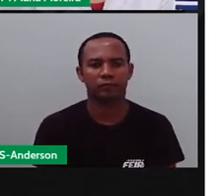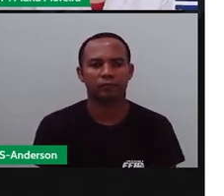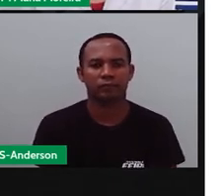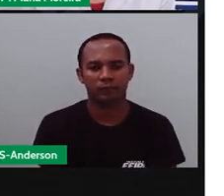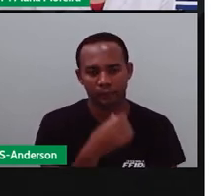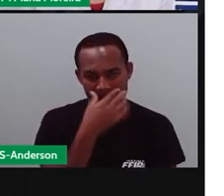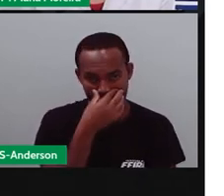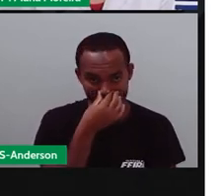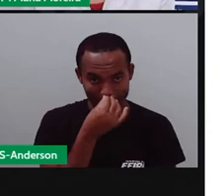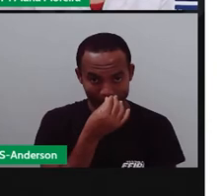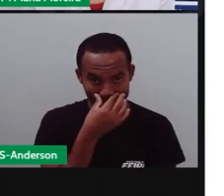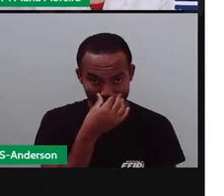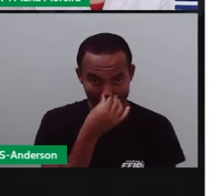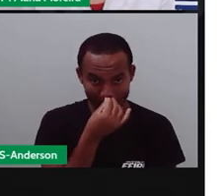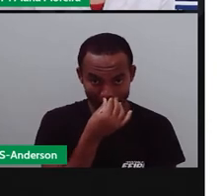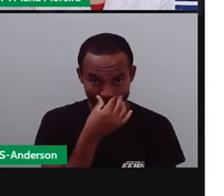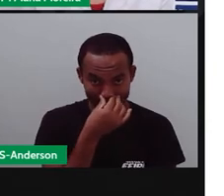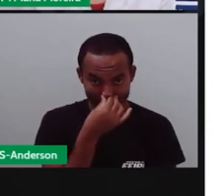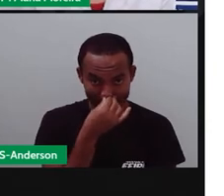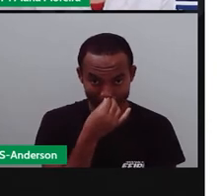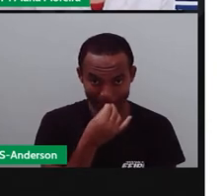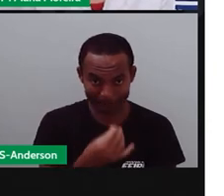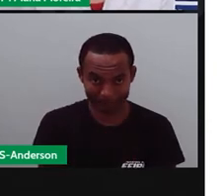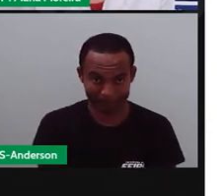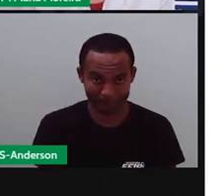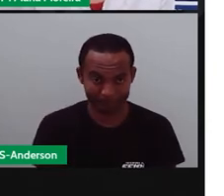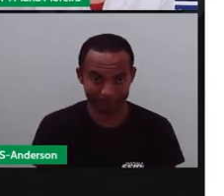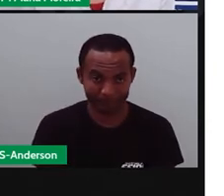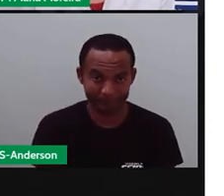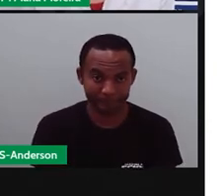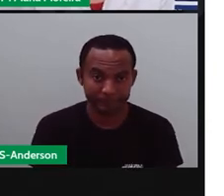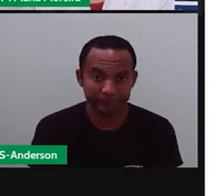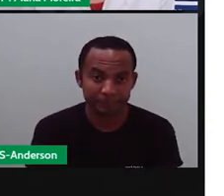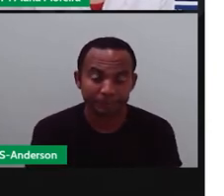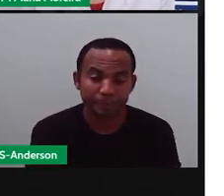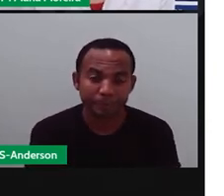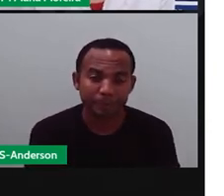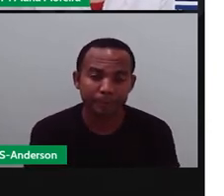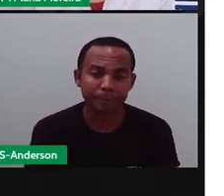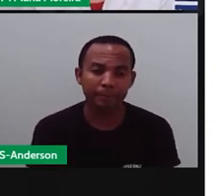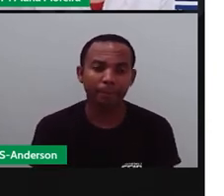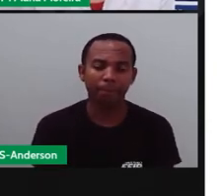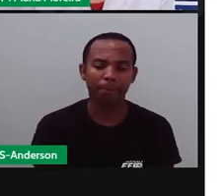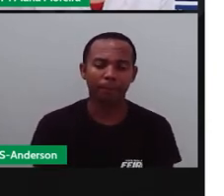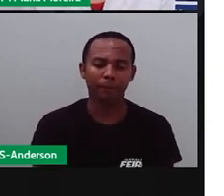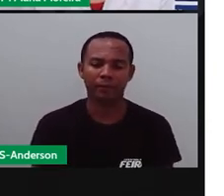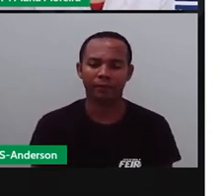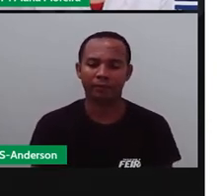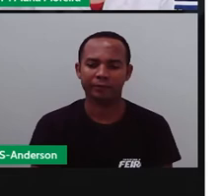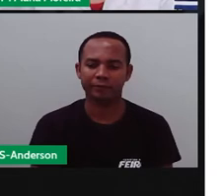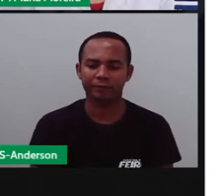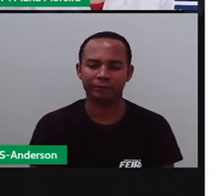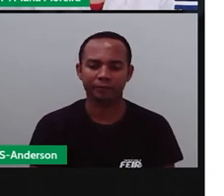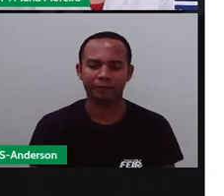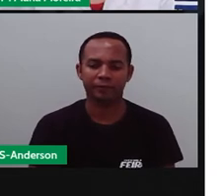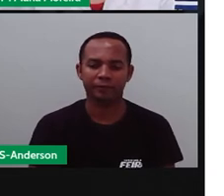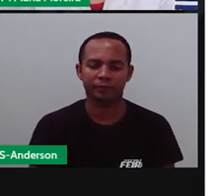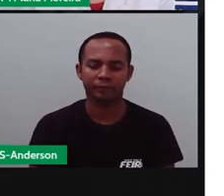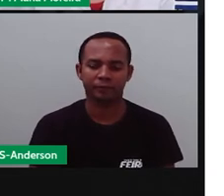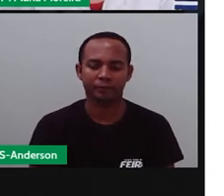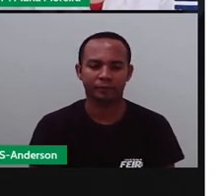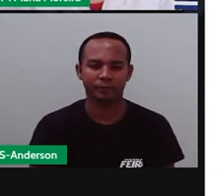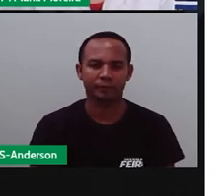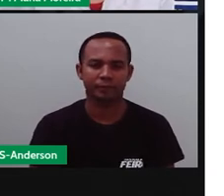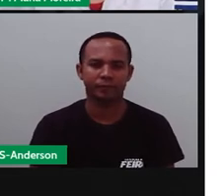O cravo ficou doente e a rosa foi visitar. O cravo teve um desmaio